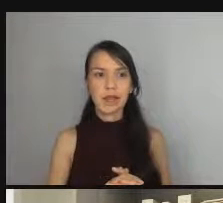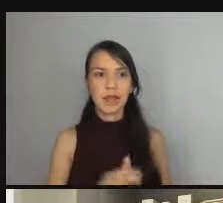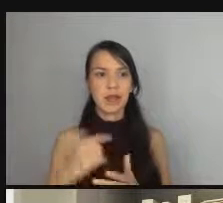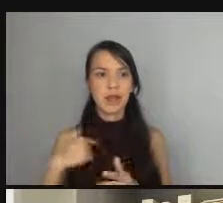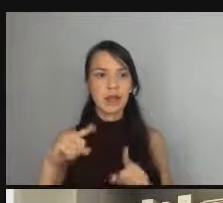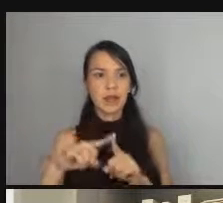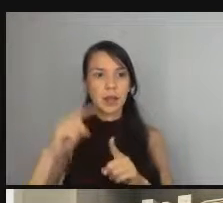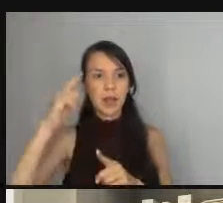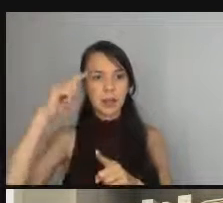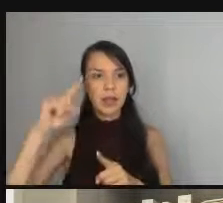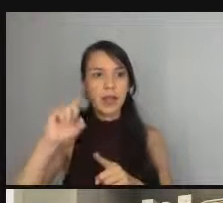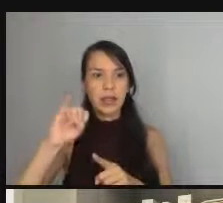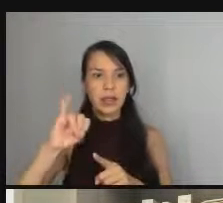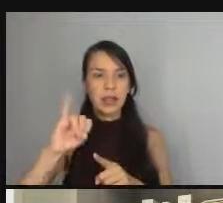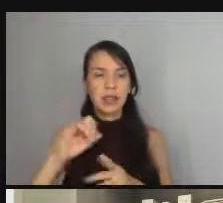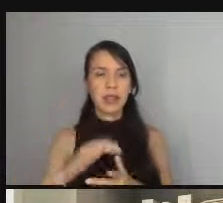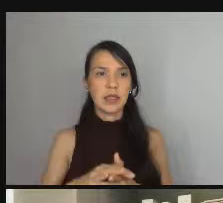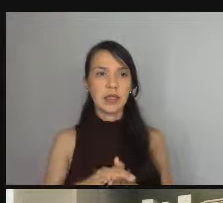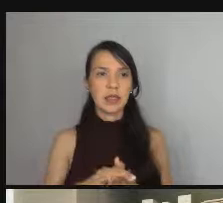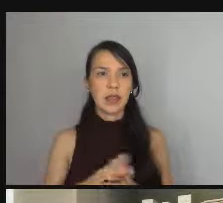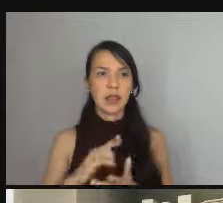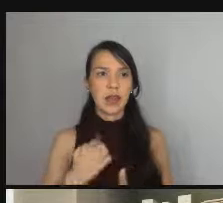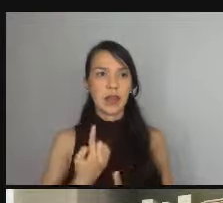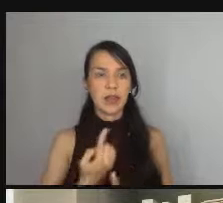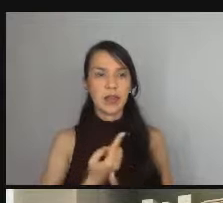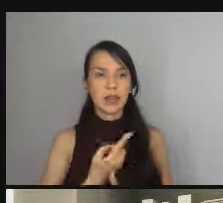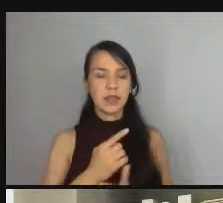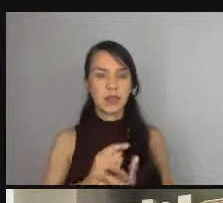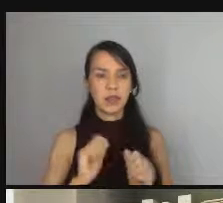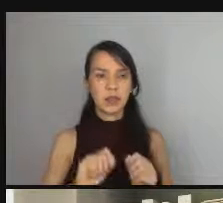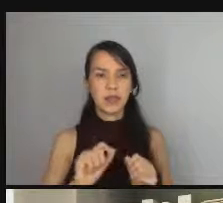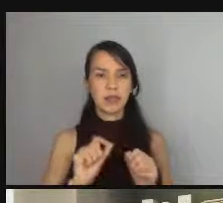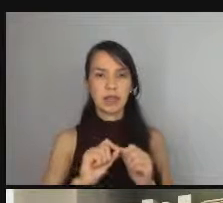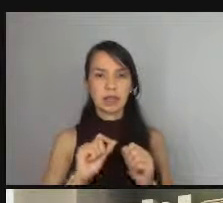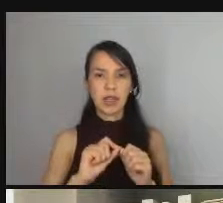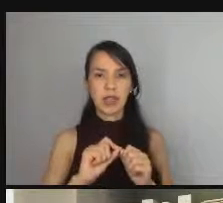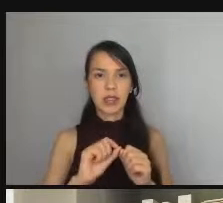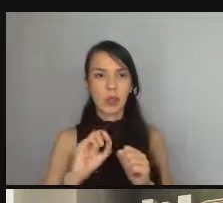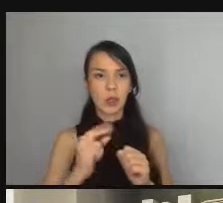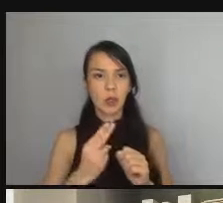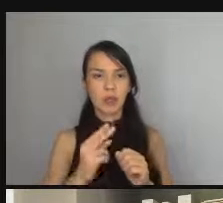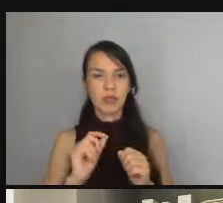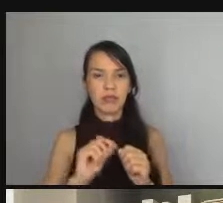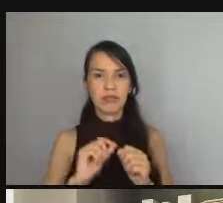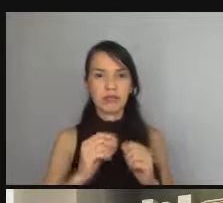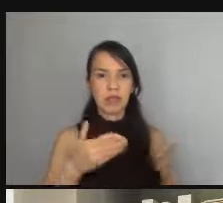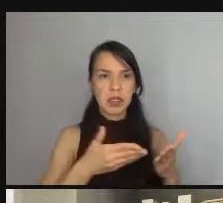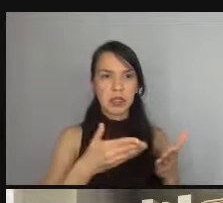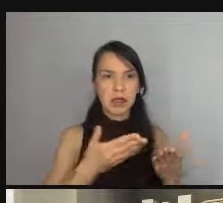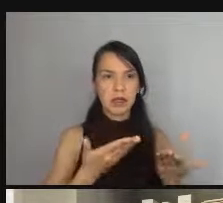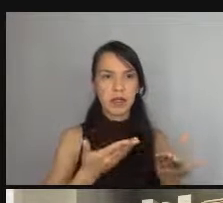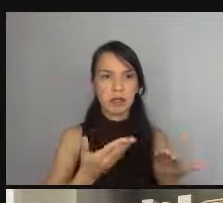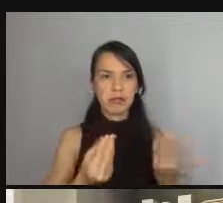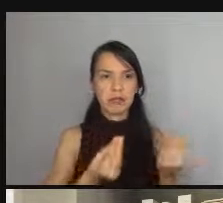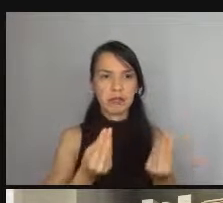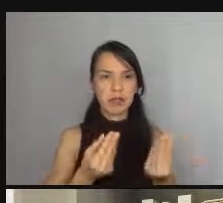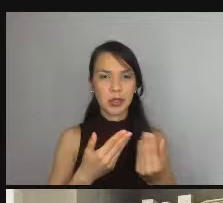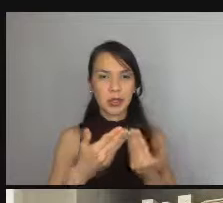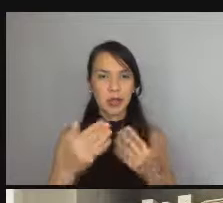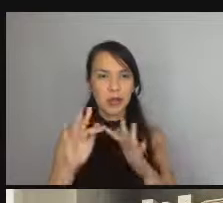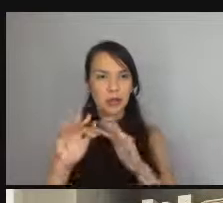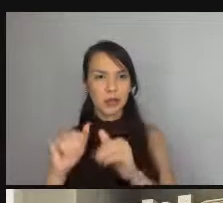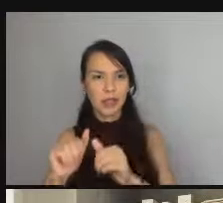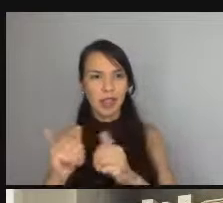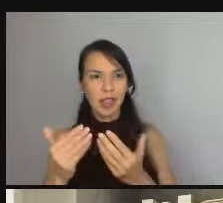pensando nisso aí se vale a pena a gente dar espaço se a gente acaba faz agora a gente começa a ir pro final